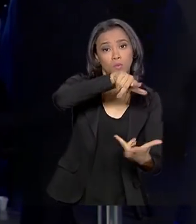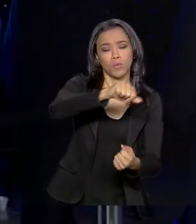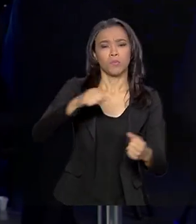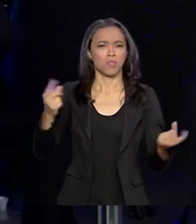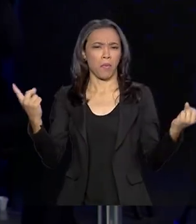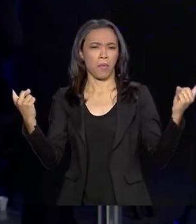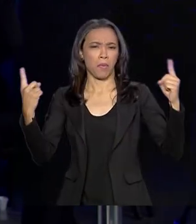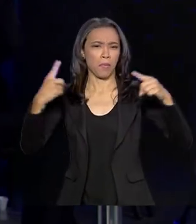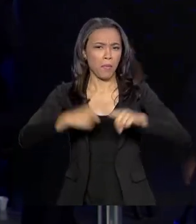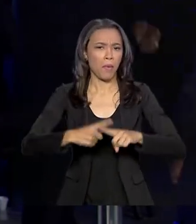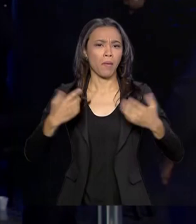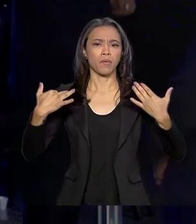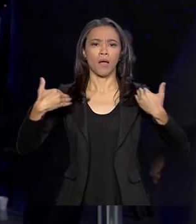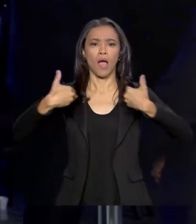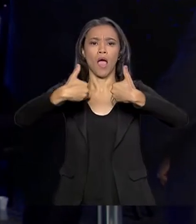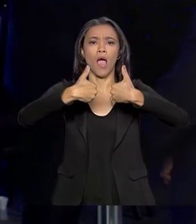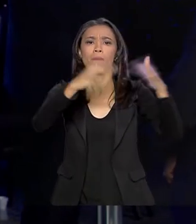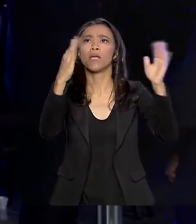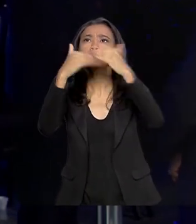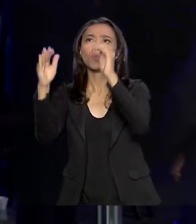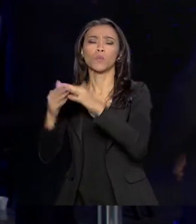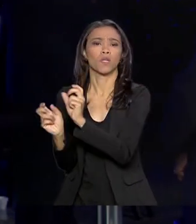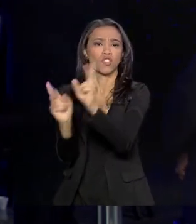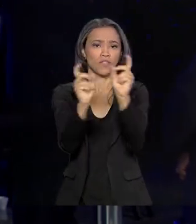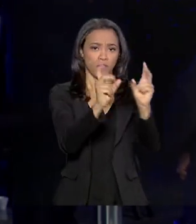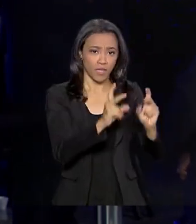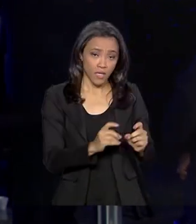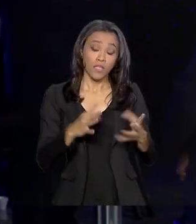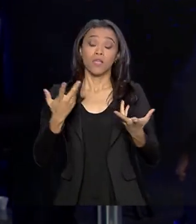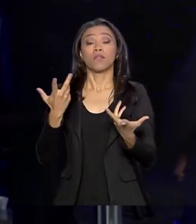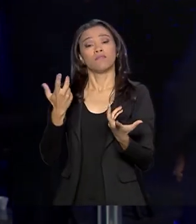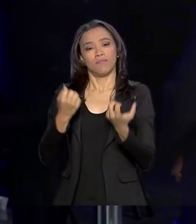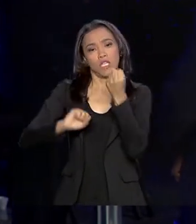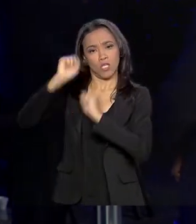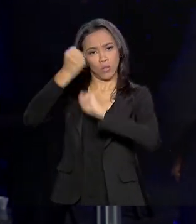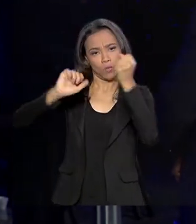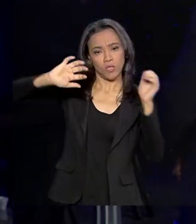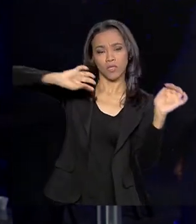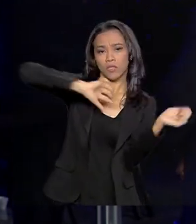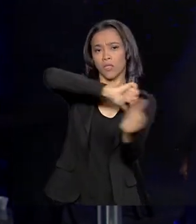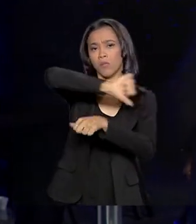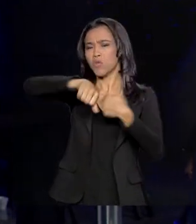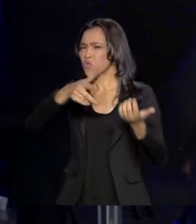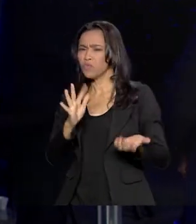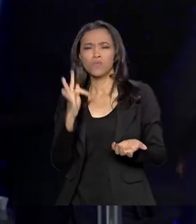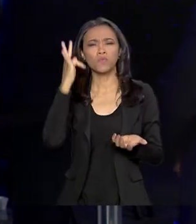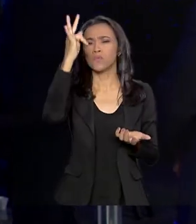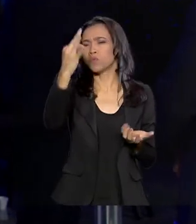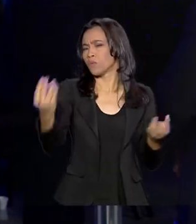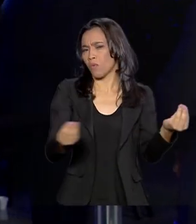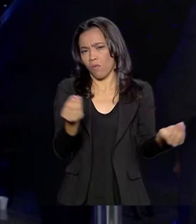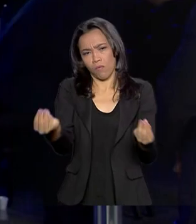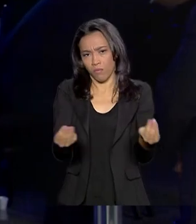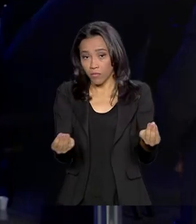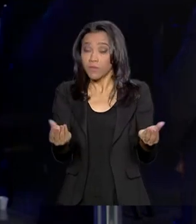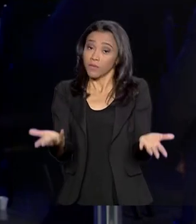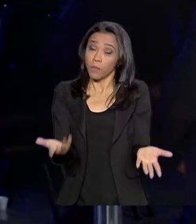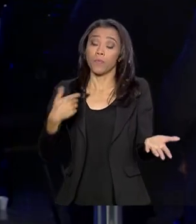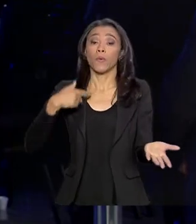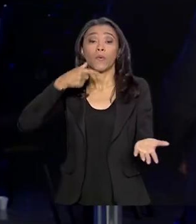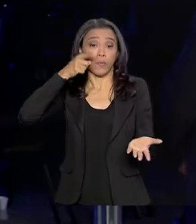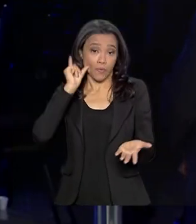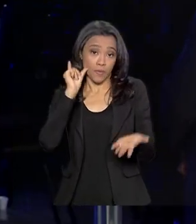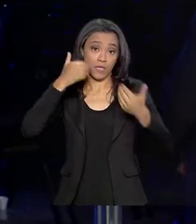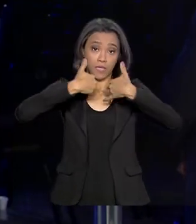e abertura comercial, indústria da transformação e o futuro da indústria brasileira do aço. Na abertura ontem,